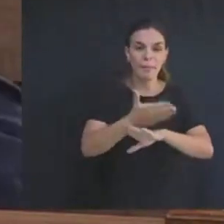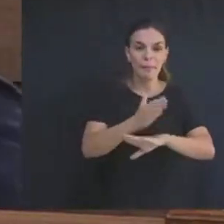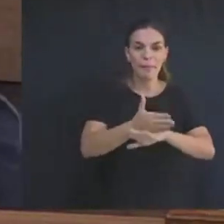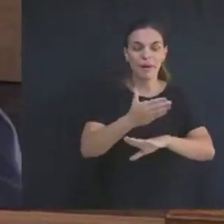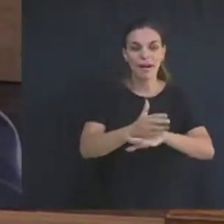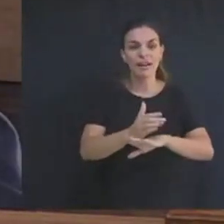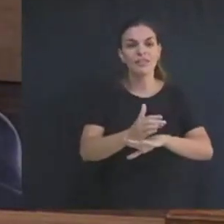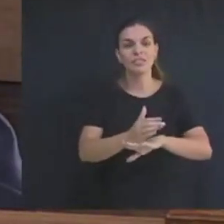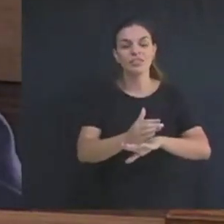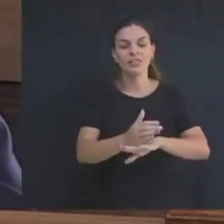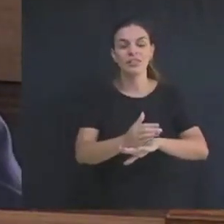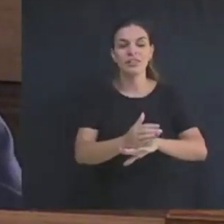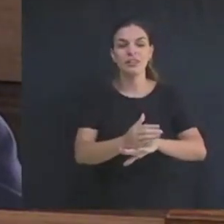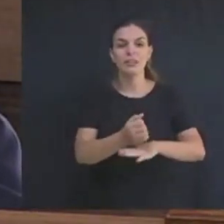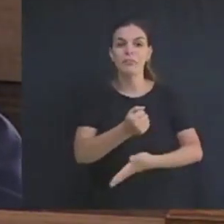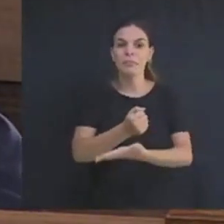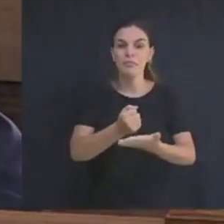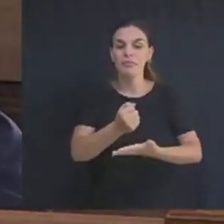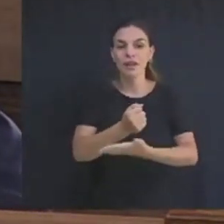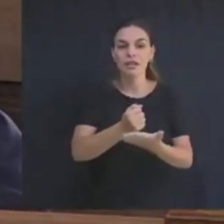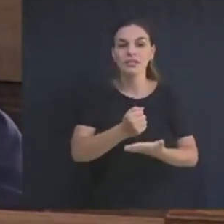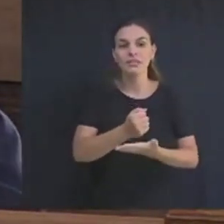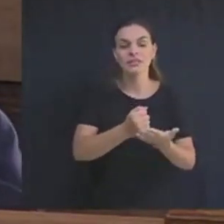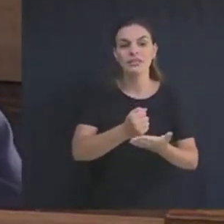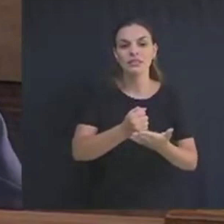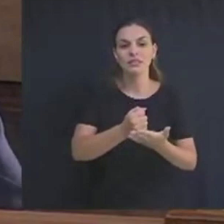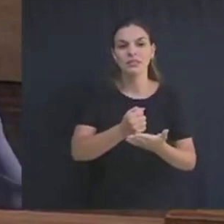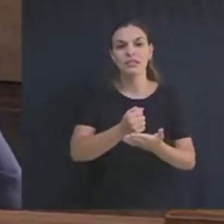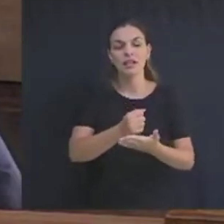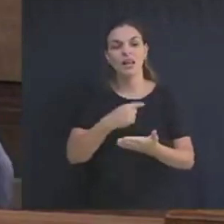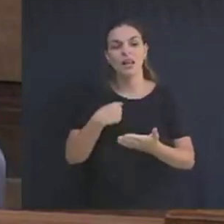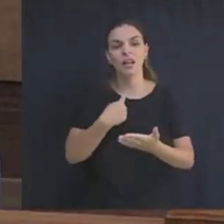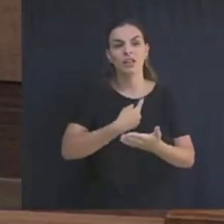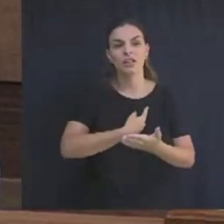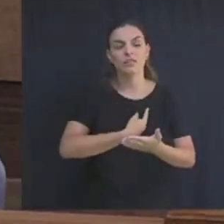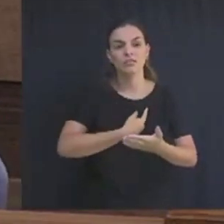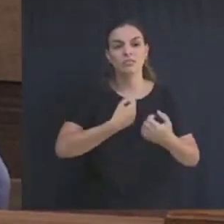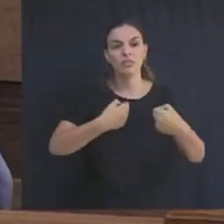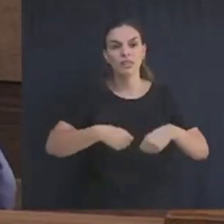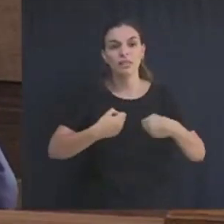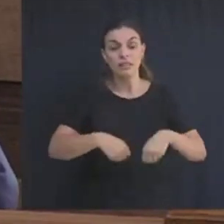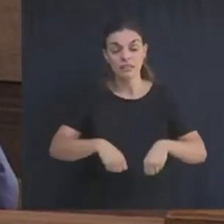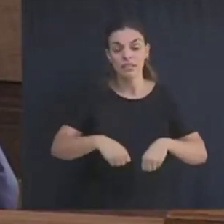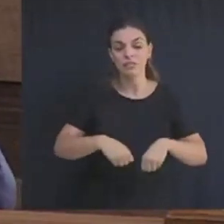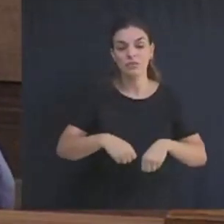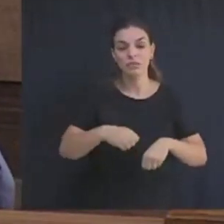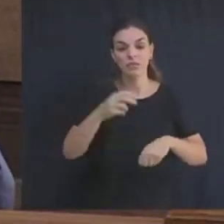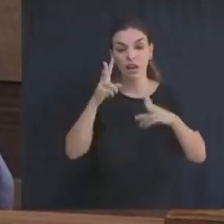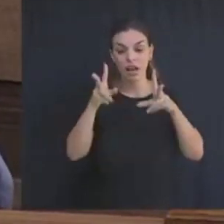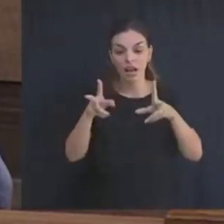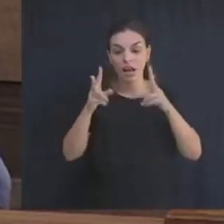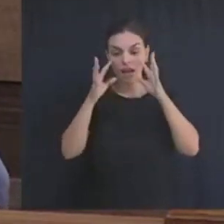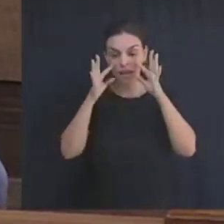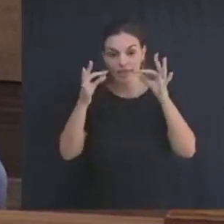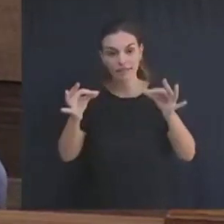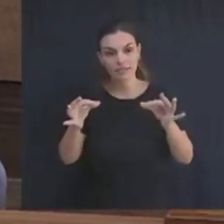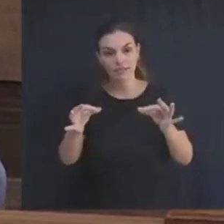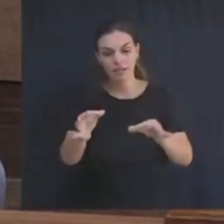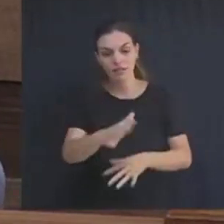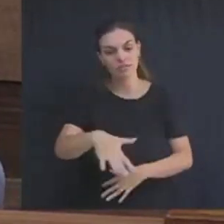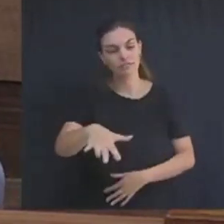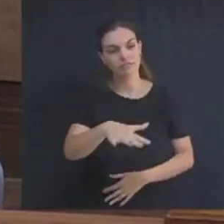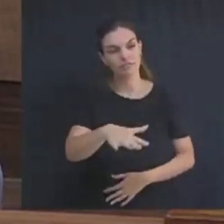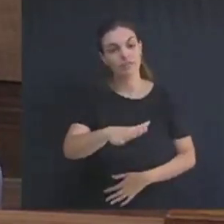pena de nós prejudicarmos, de uma maneira irremediável, aqueles que necessitam da educação, que são os nossos filhos,